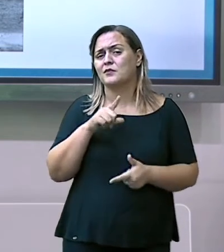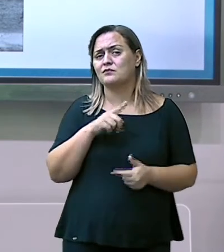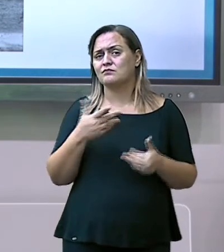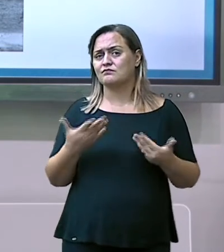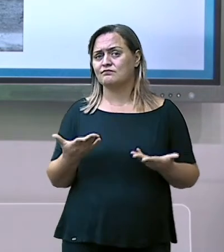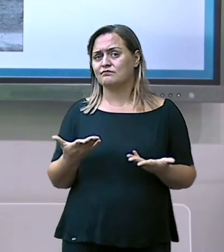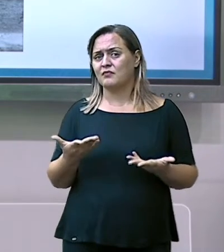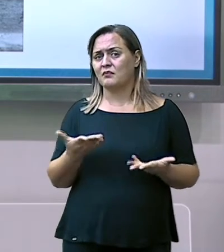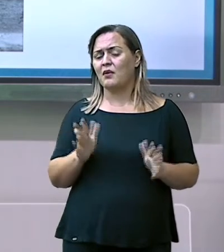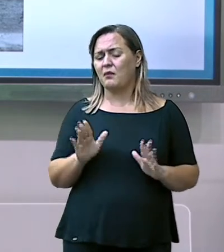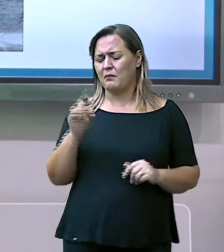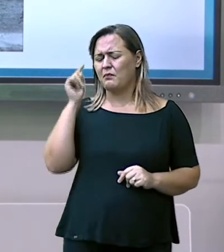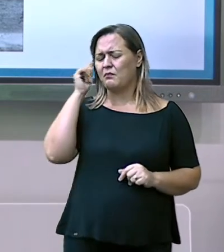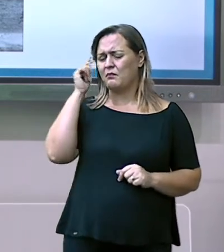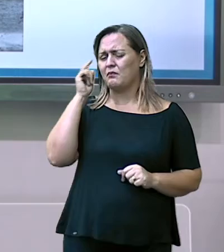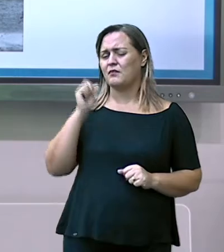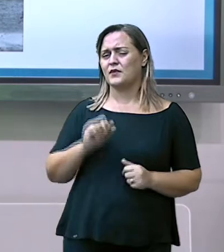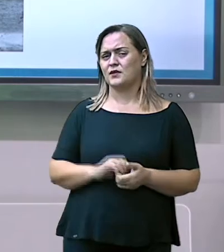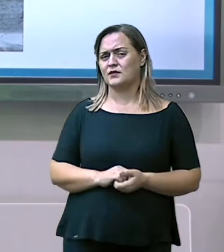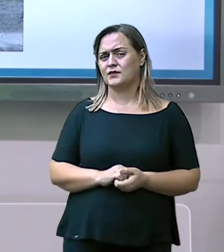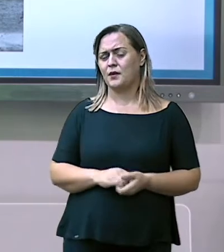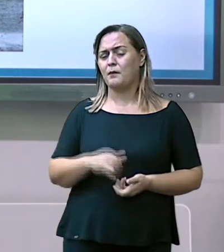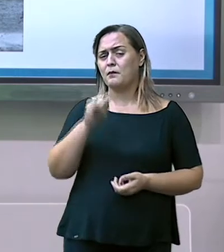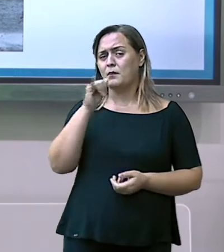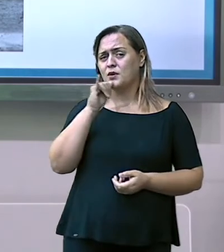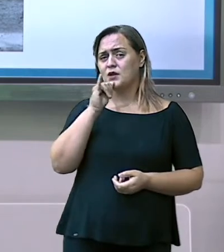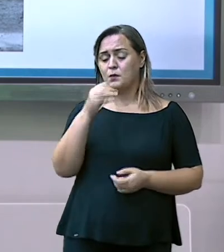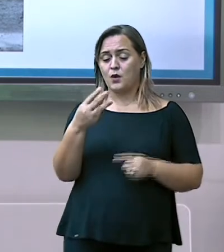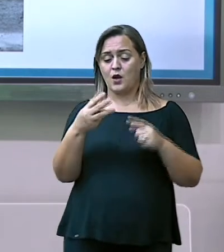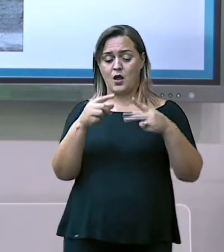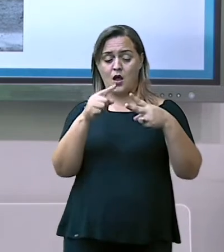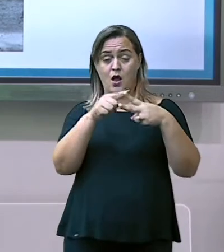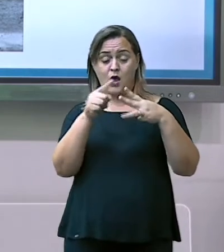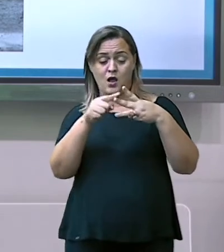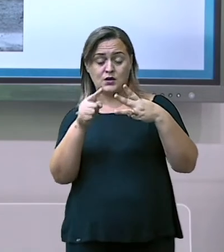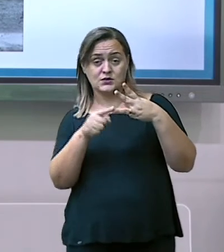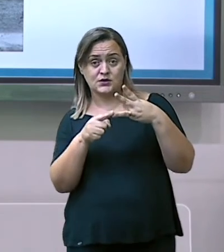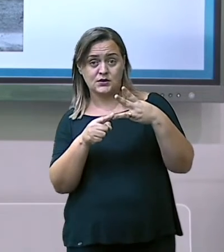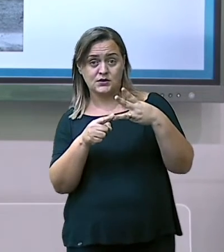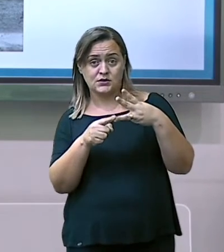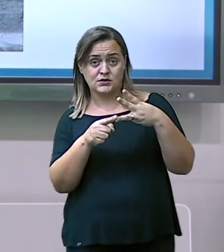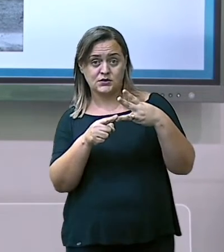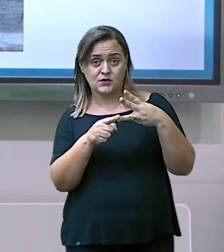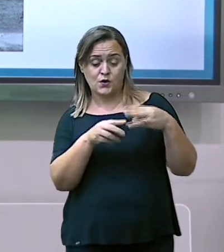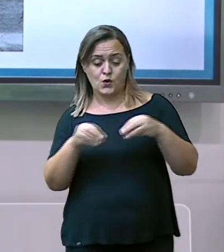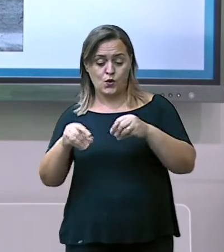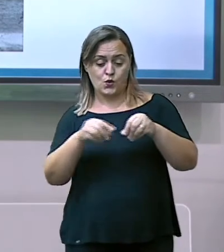as ilhas as que foram destruídas elas não eram habitadas.